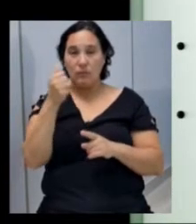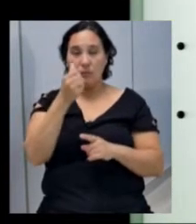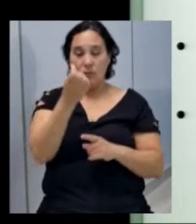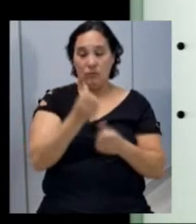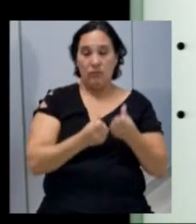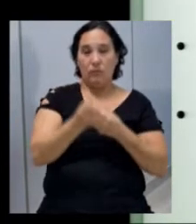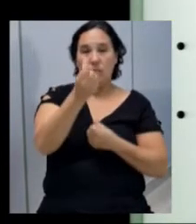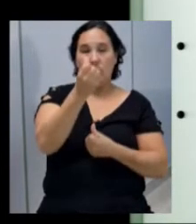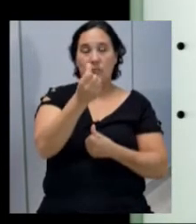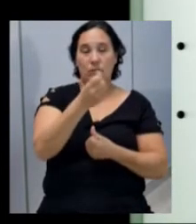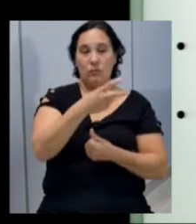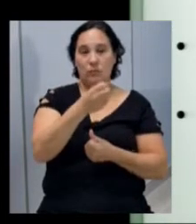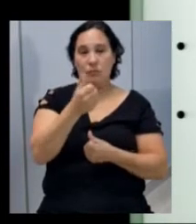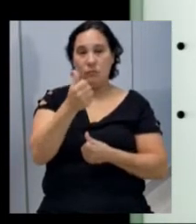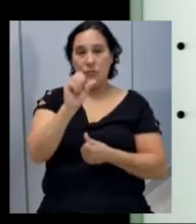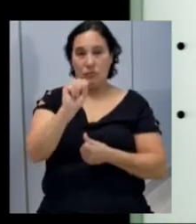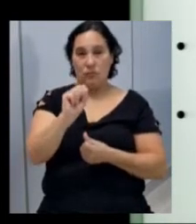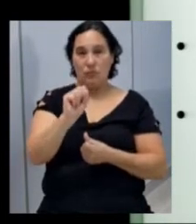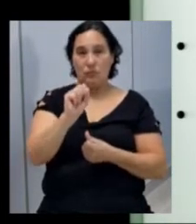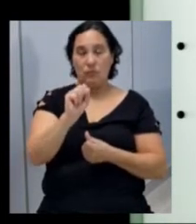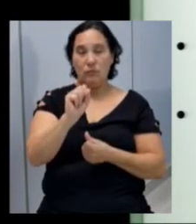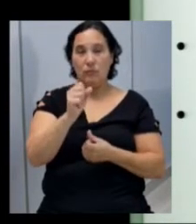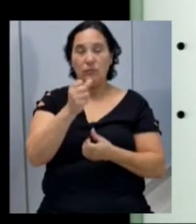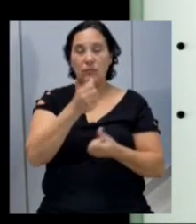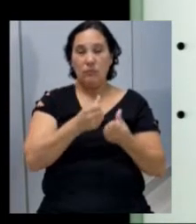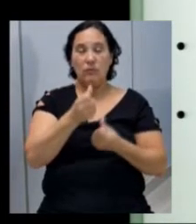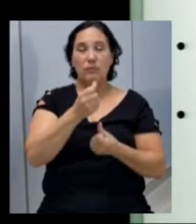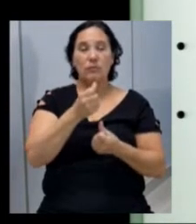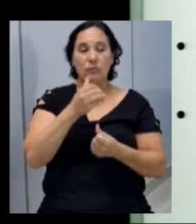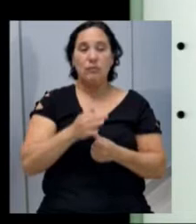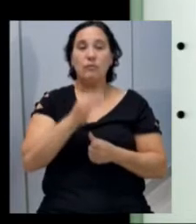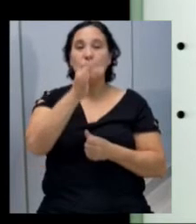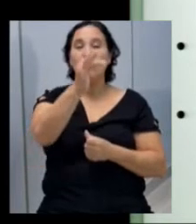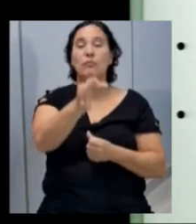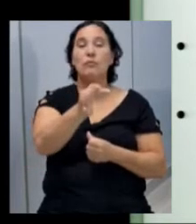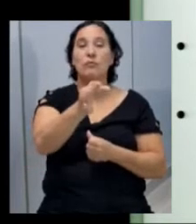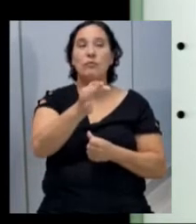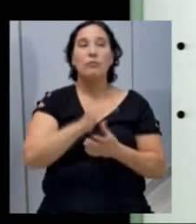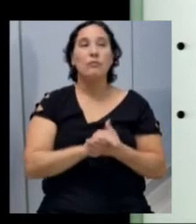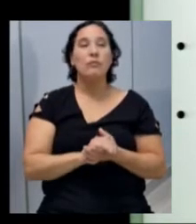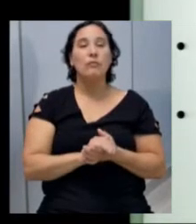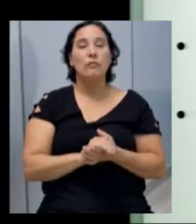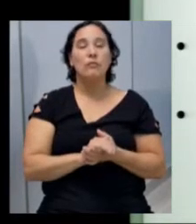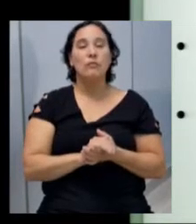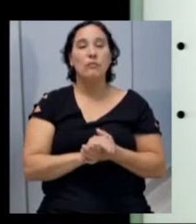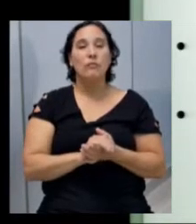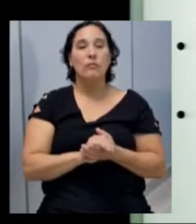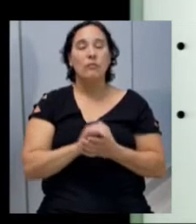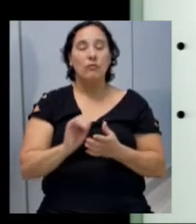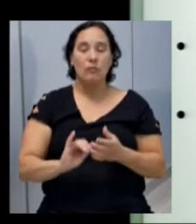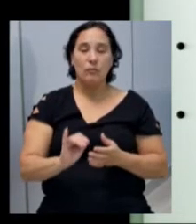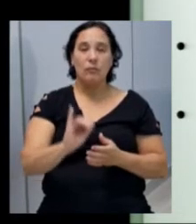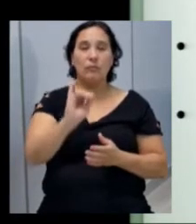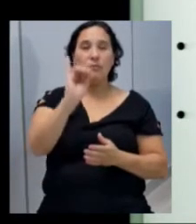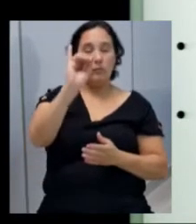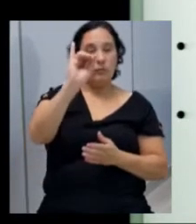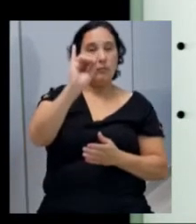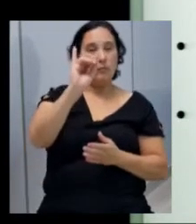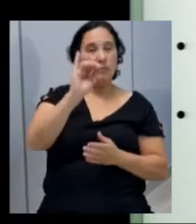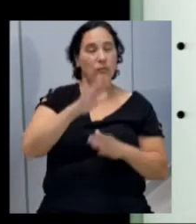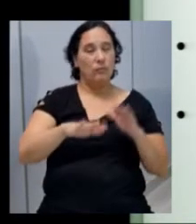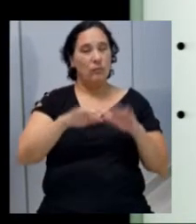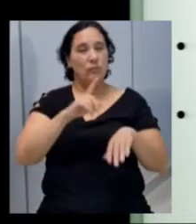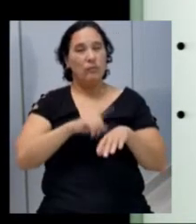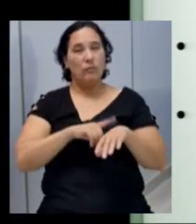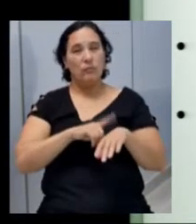semestre de 2018, do ano atual, crescimento projetado em cada item de receita, a inflação média projetada, o movimento